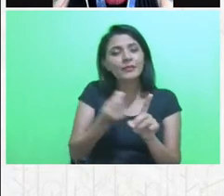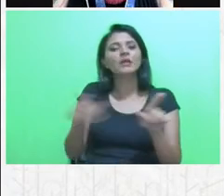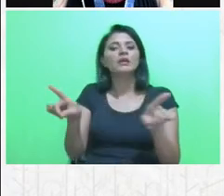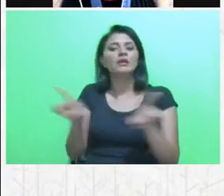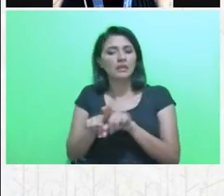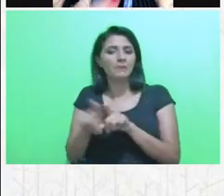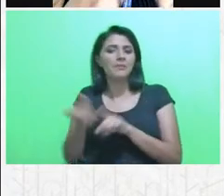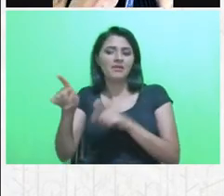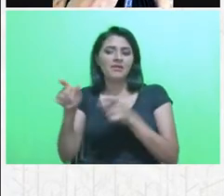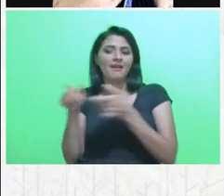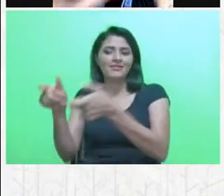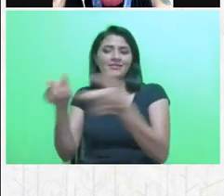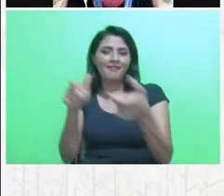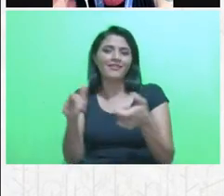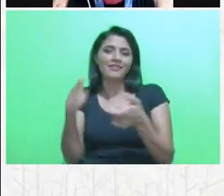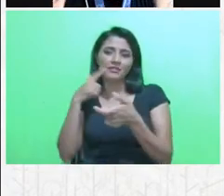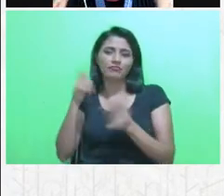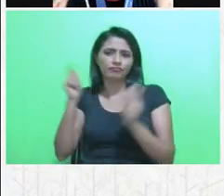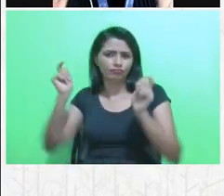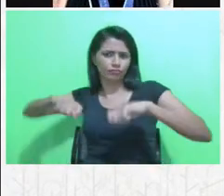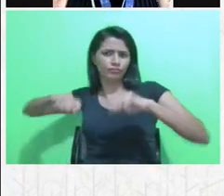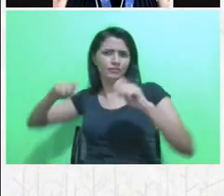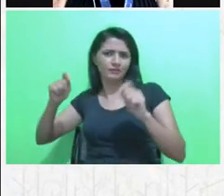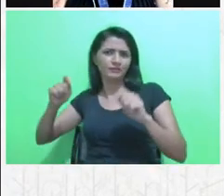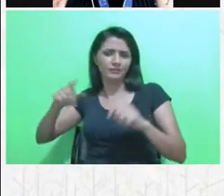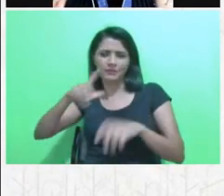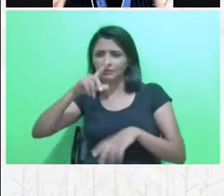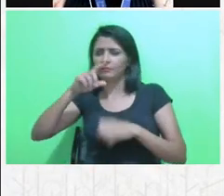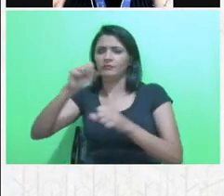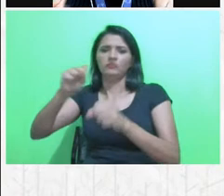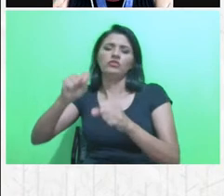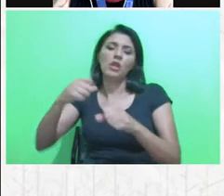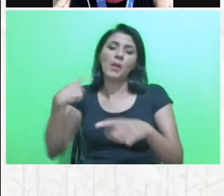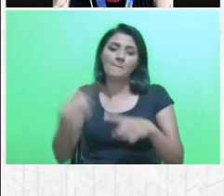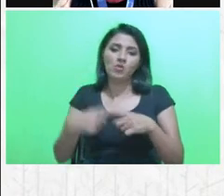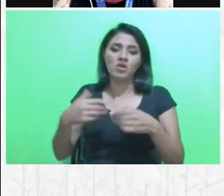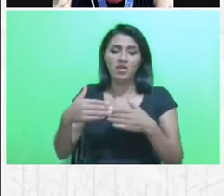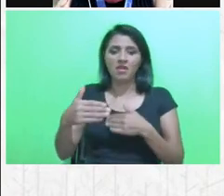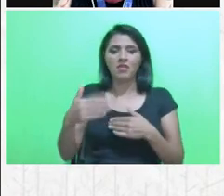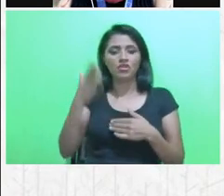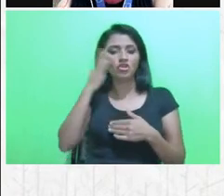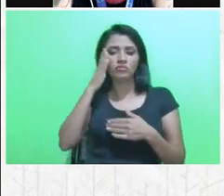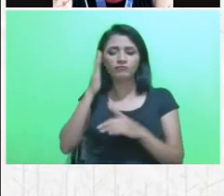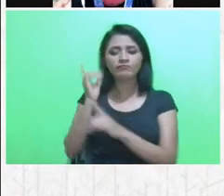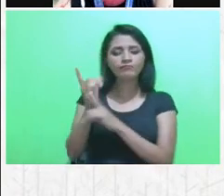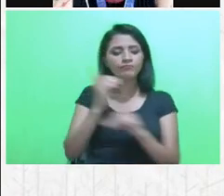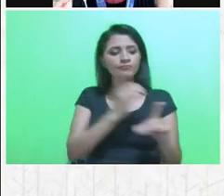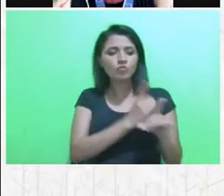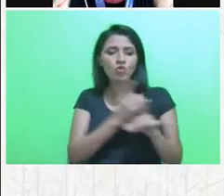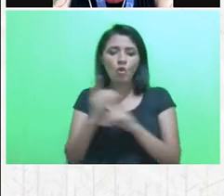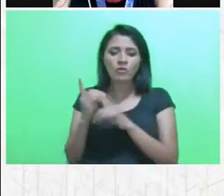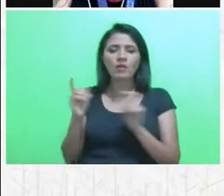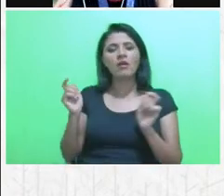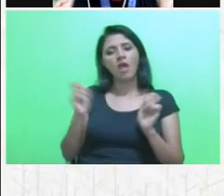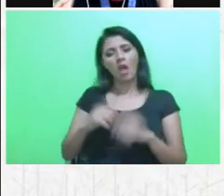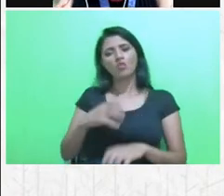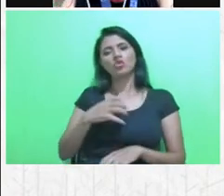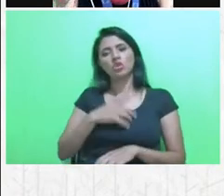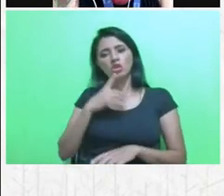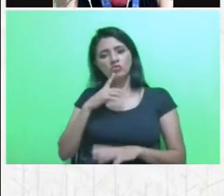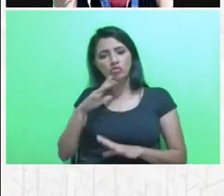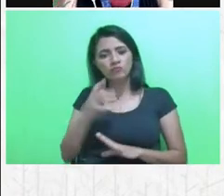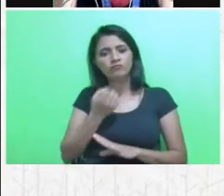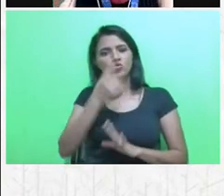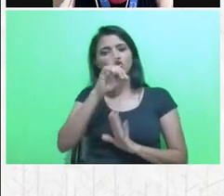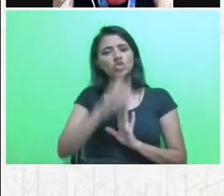potencialidade, porque, a partir disso, é, é, uma forma de reivindicar os direitos, né, porque, na